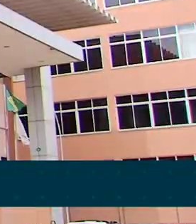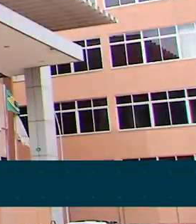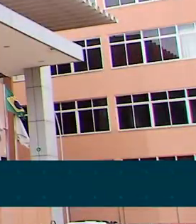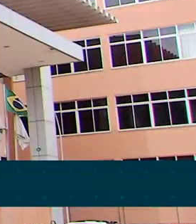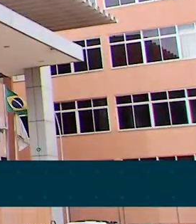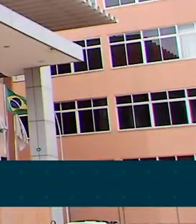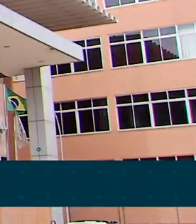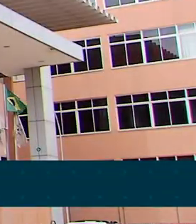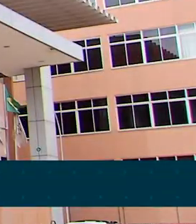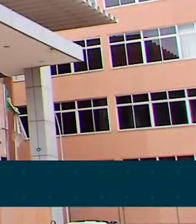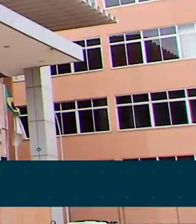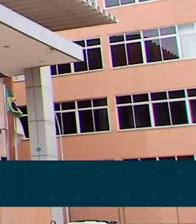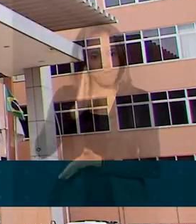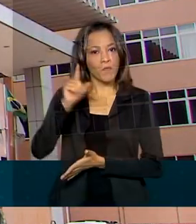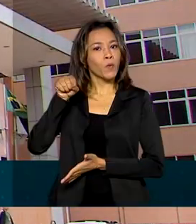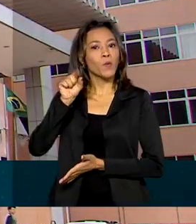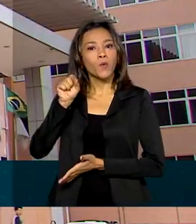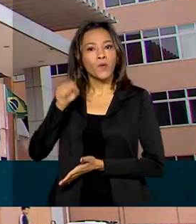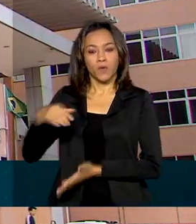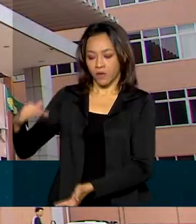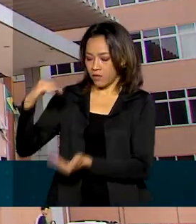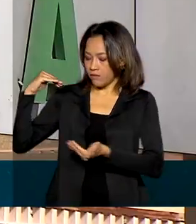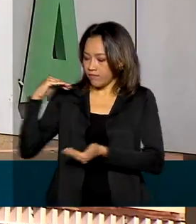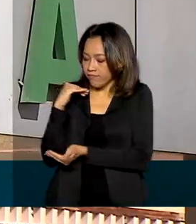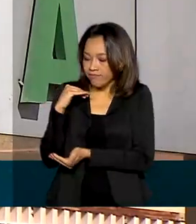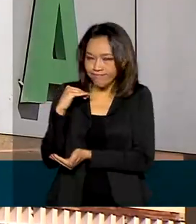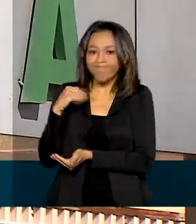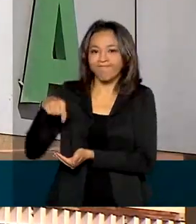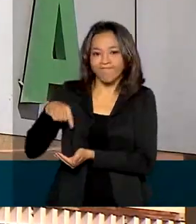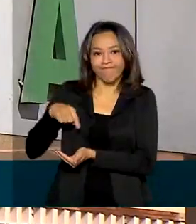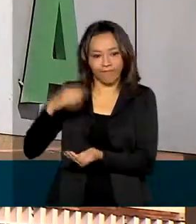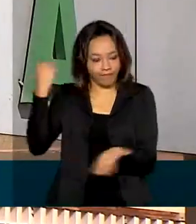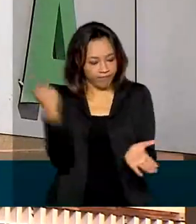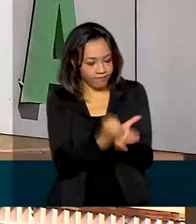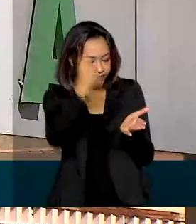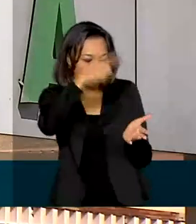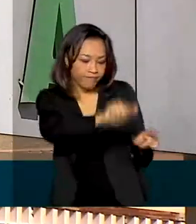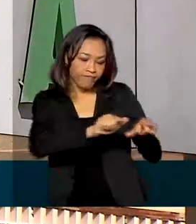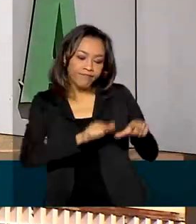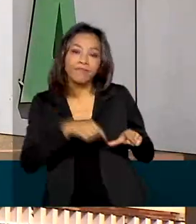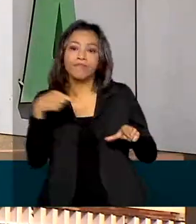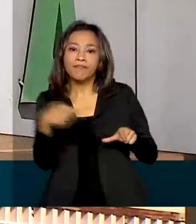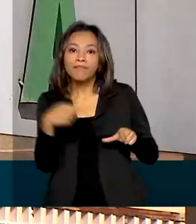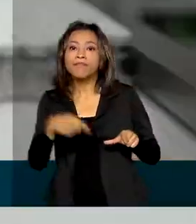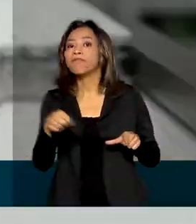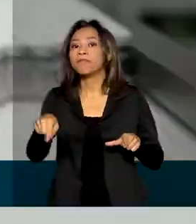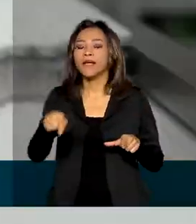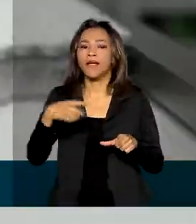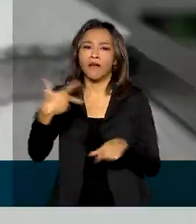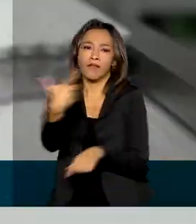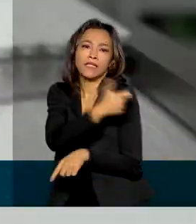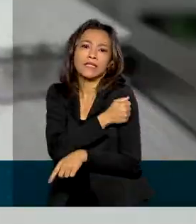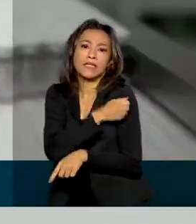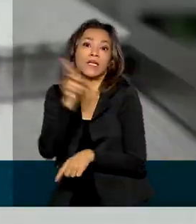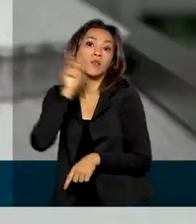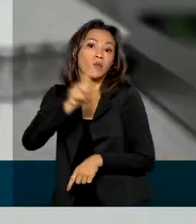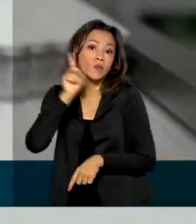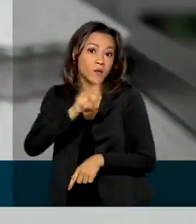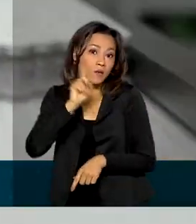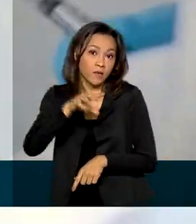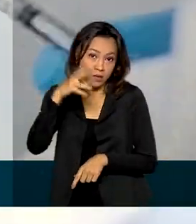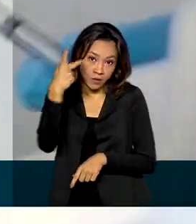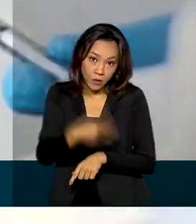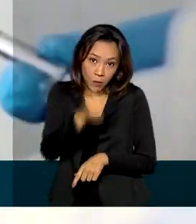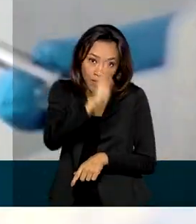Sobre a aprovação do registro definitivo pela Anvisa para a vacina americana da Pfizer no Brasil, o ministro afirma que as